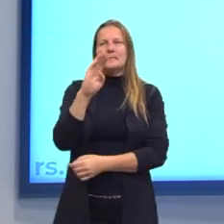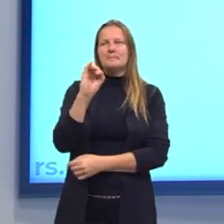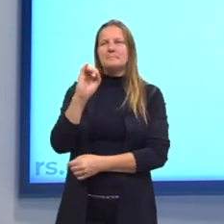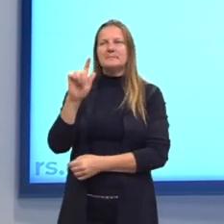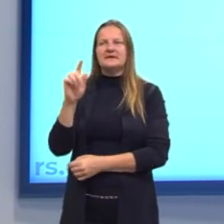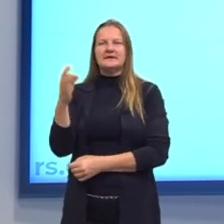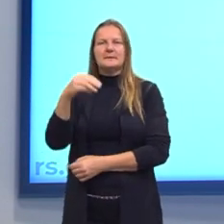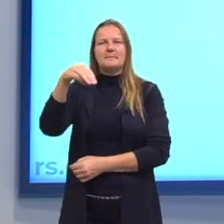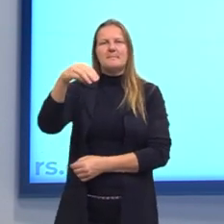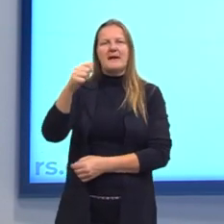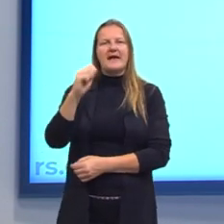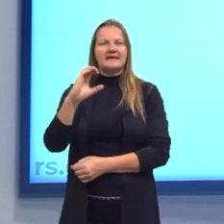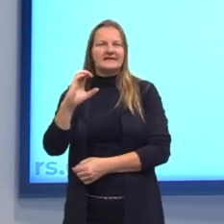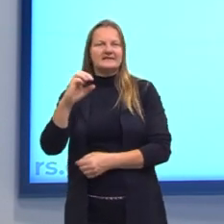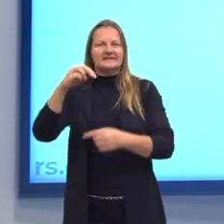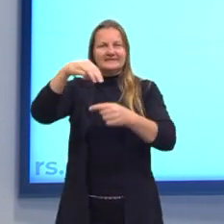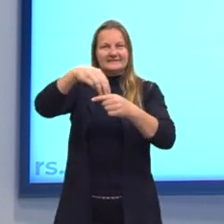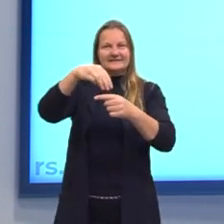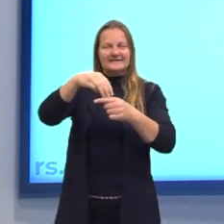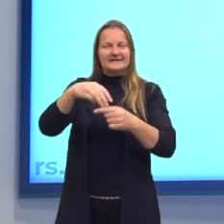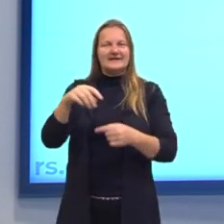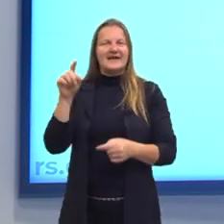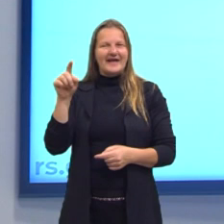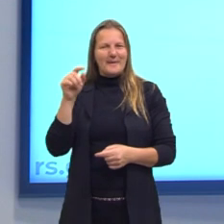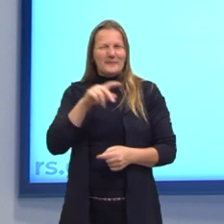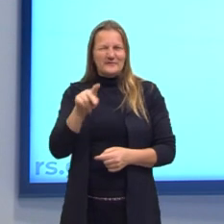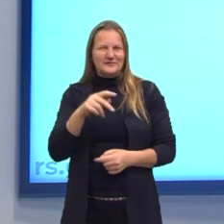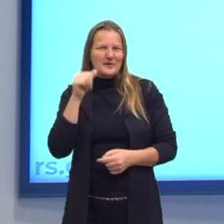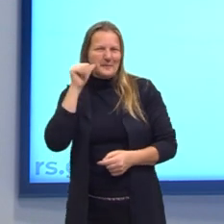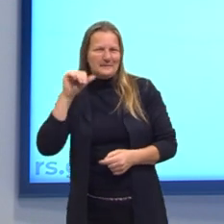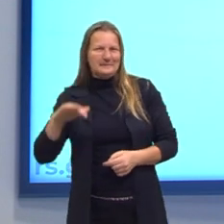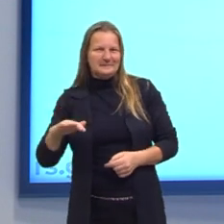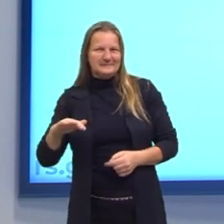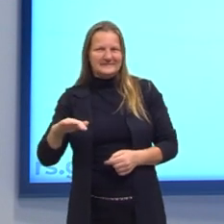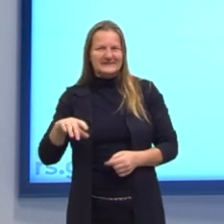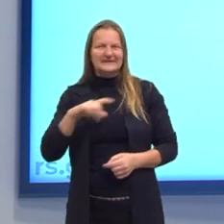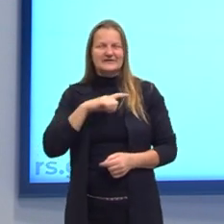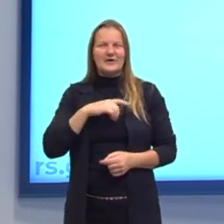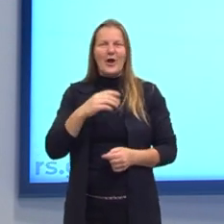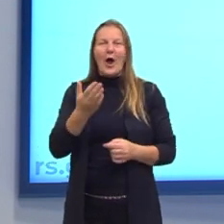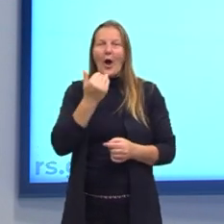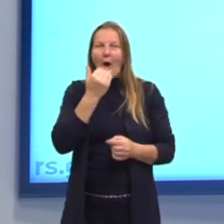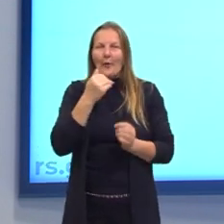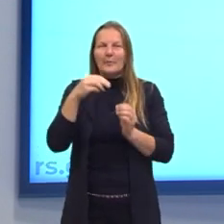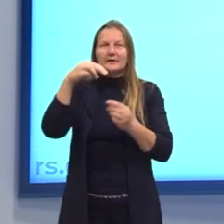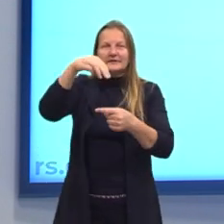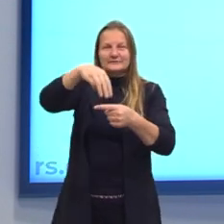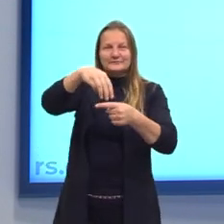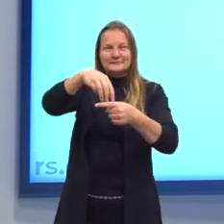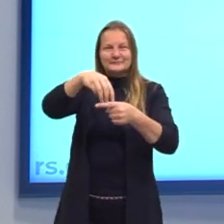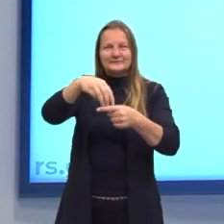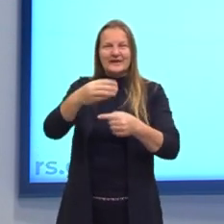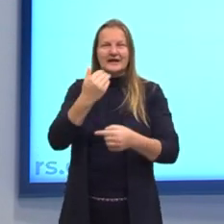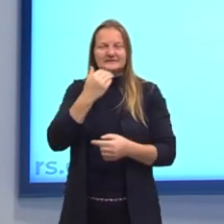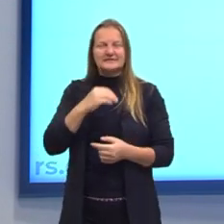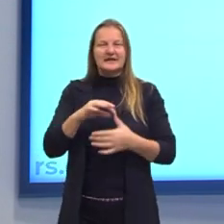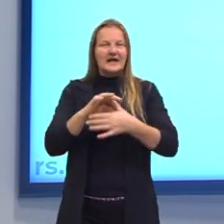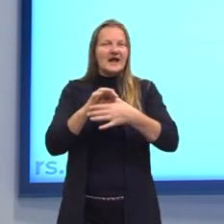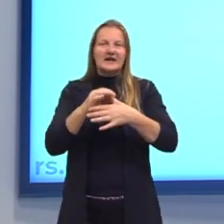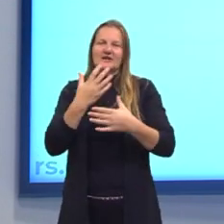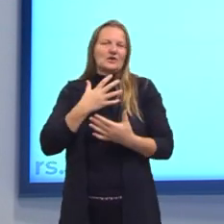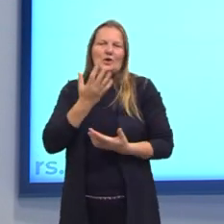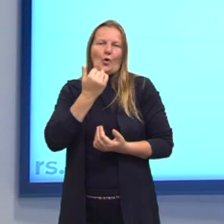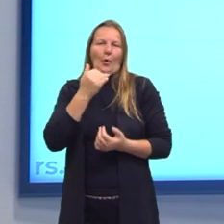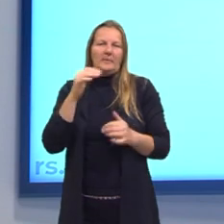musiquinha, mas quando eu era pequena, né? Quando eu ainda comia Big Mac, porque hoje eu não como carne já há muitos